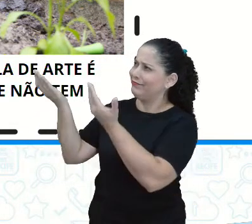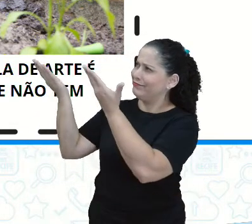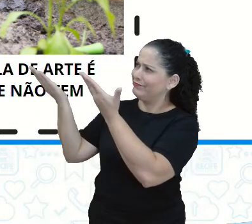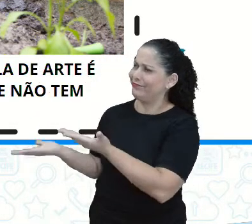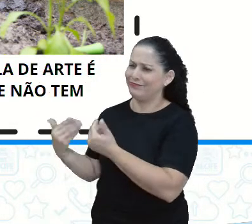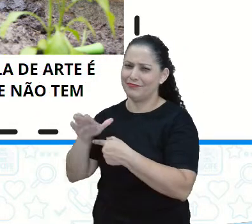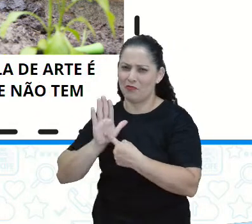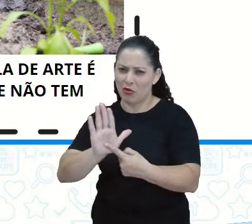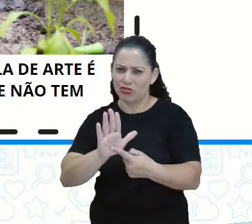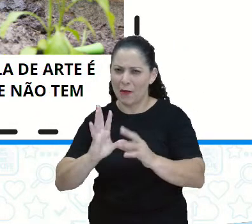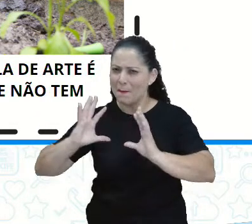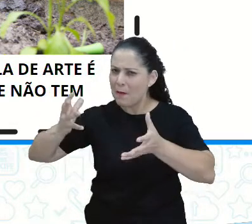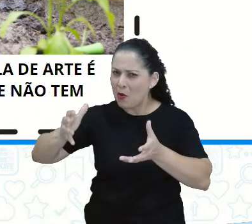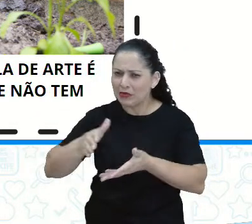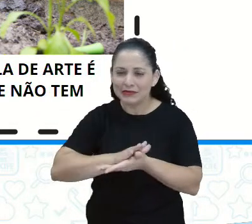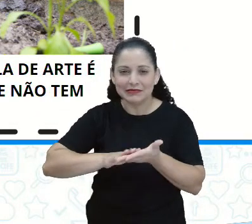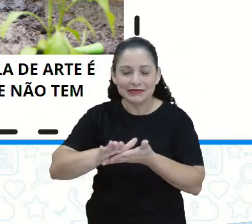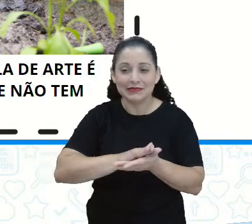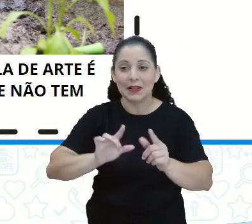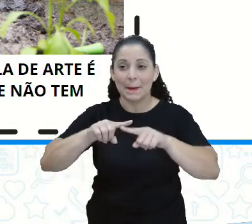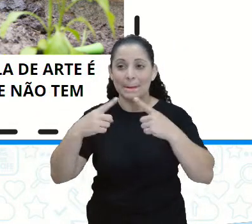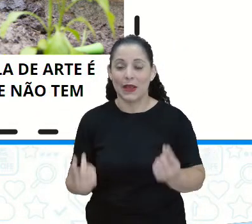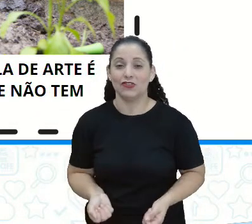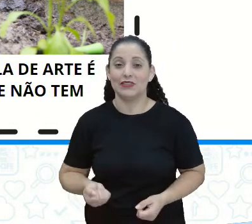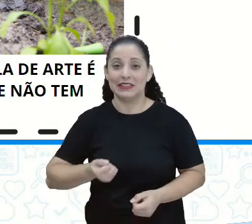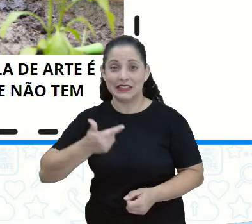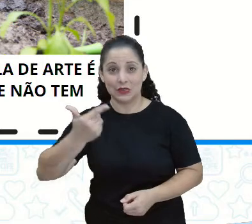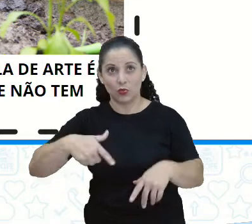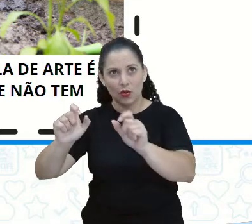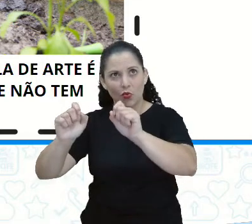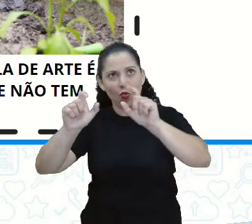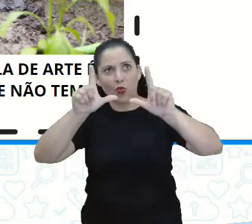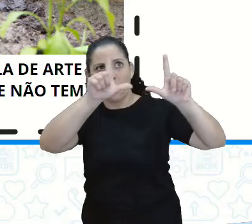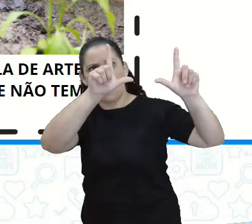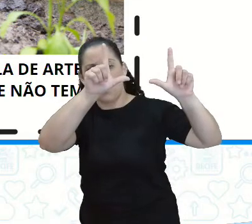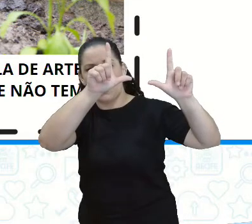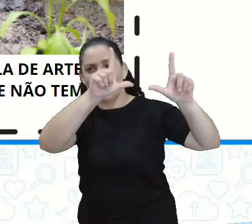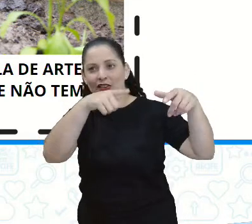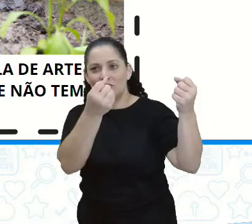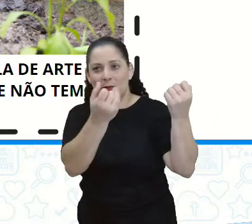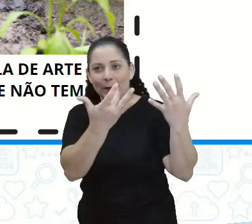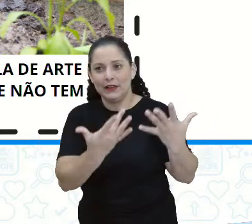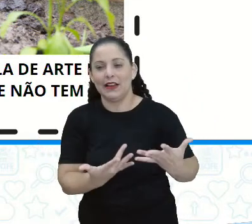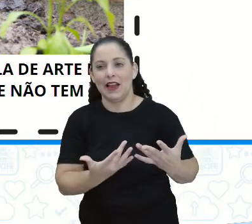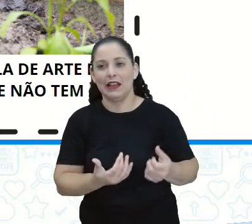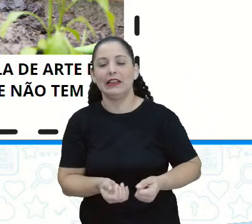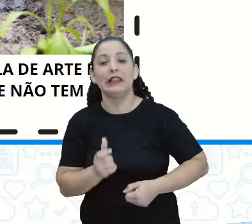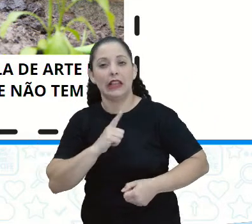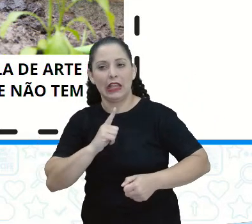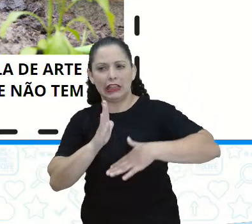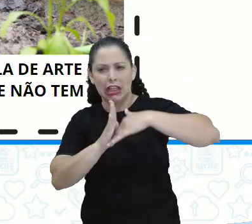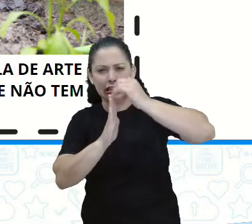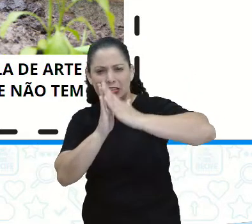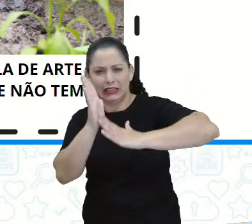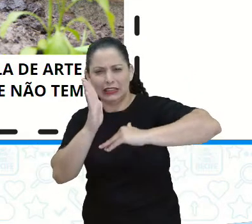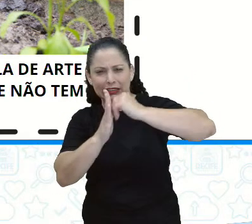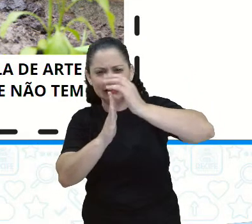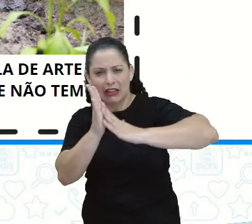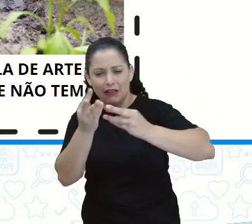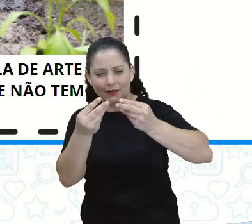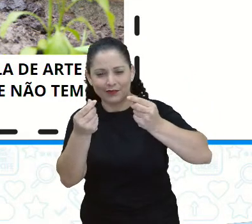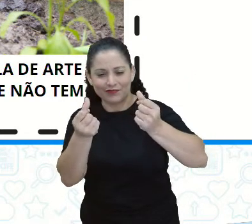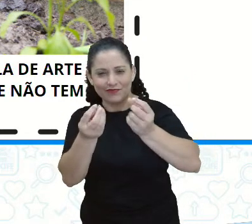Na segunda imagem tem assim, usar tintas na aula de arte é uma diversão que não tem